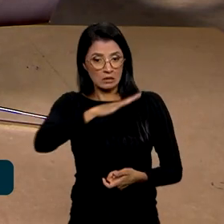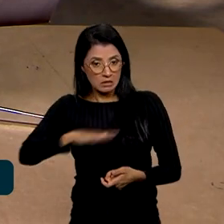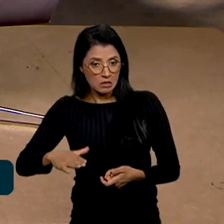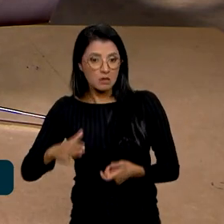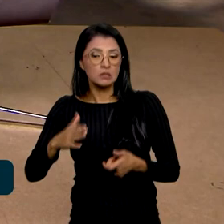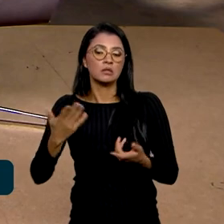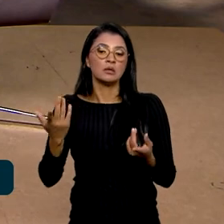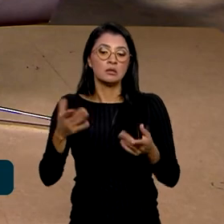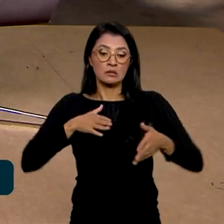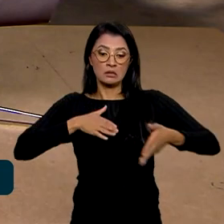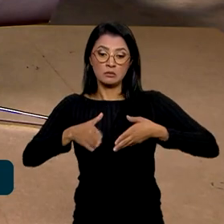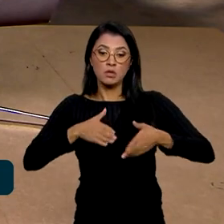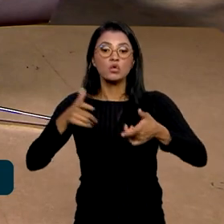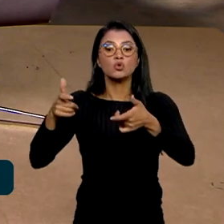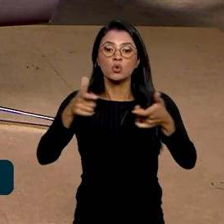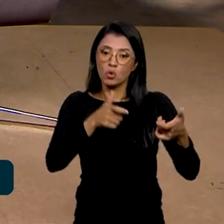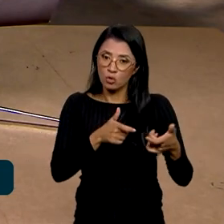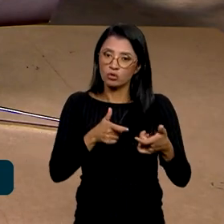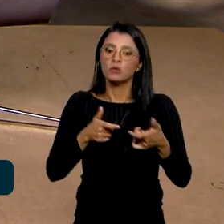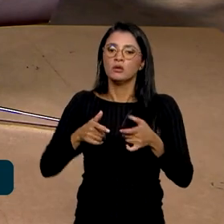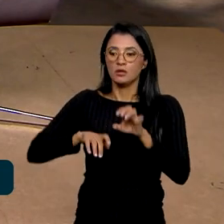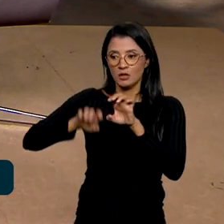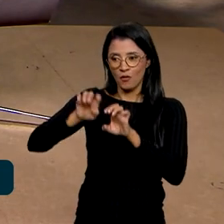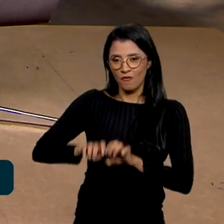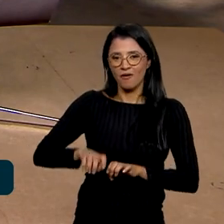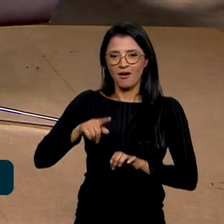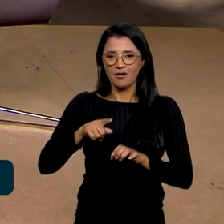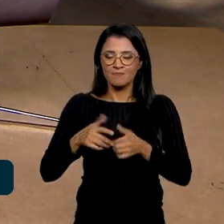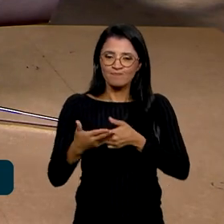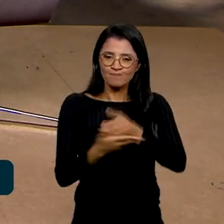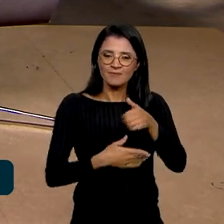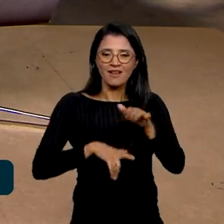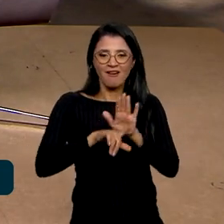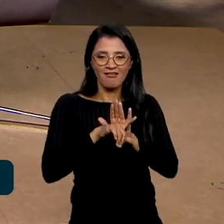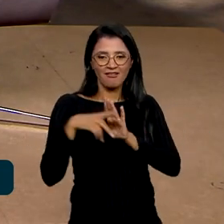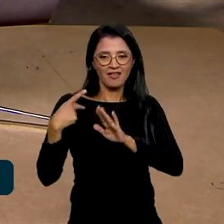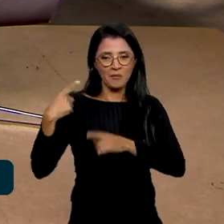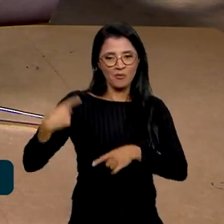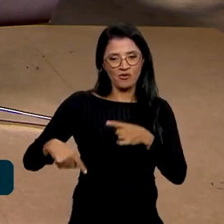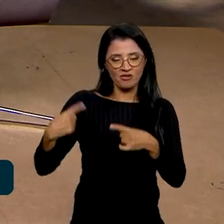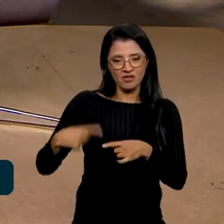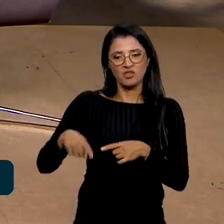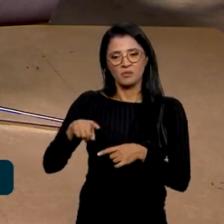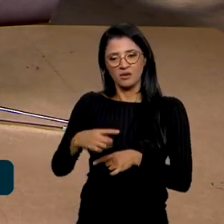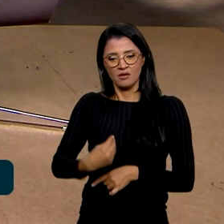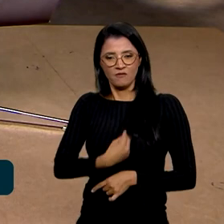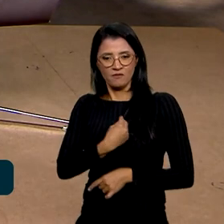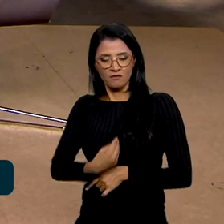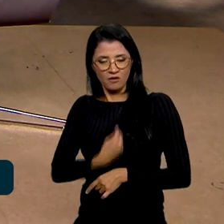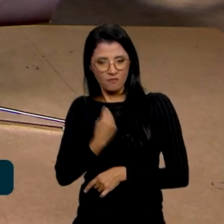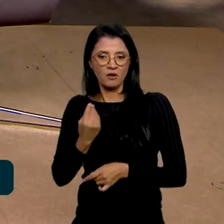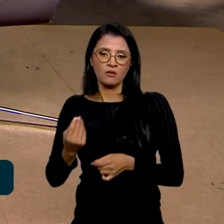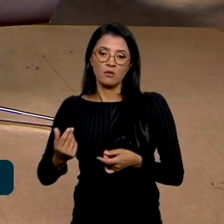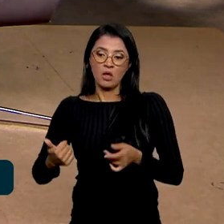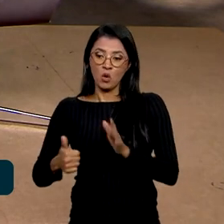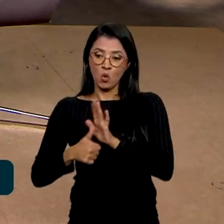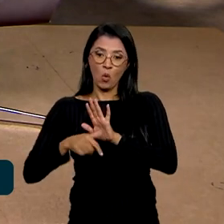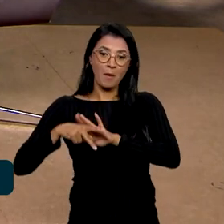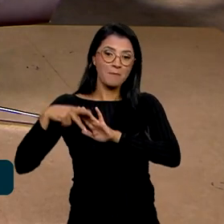Então, ela vai articular as ações estruturantes da própria lei. A política cultura viva, ela nasce com o DNA, cultura